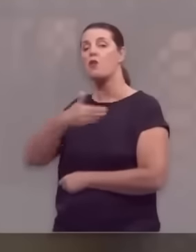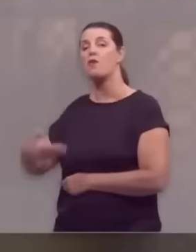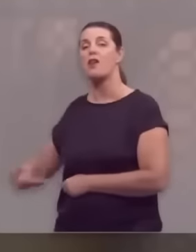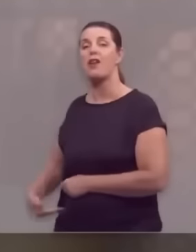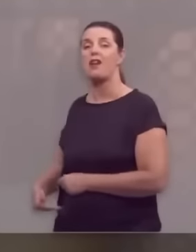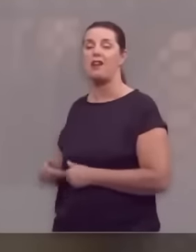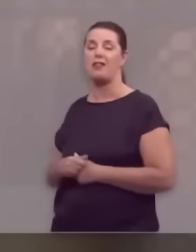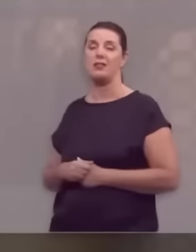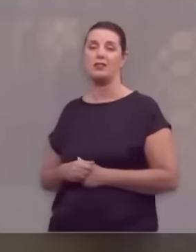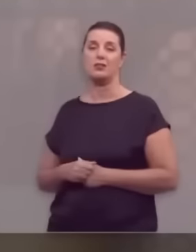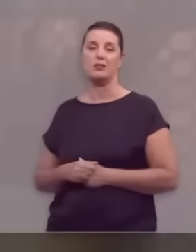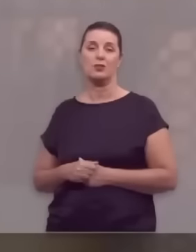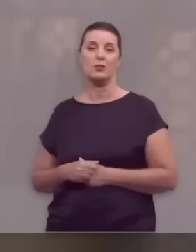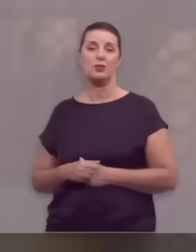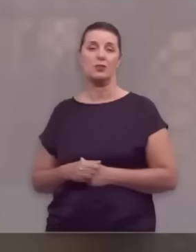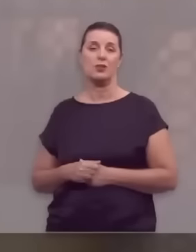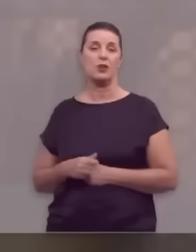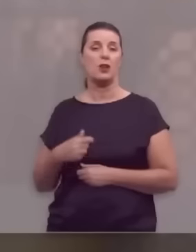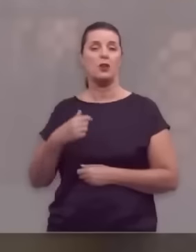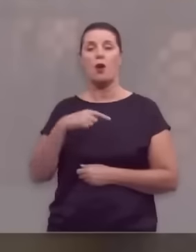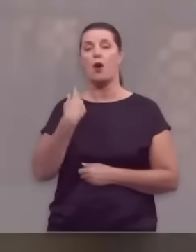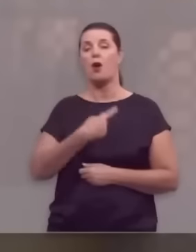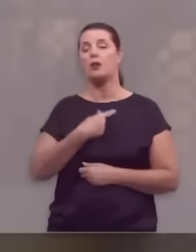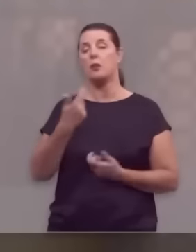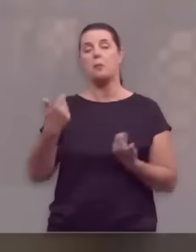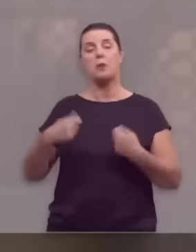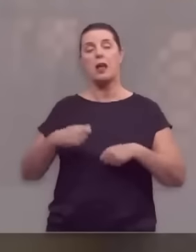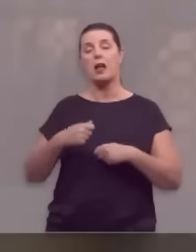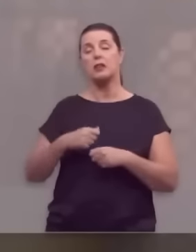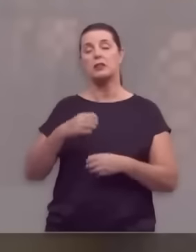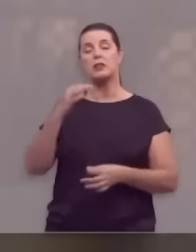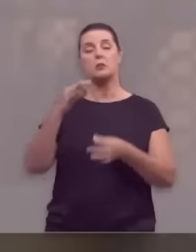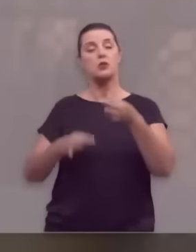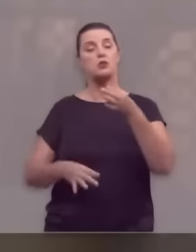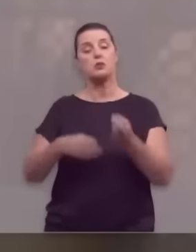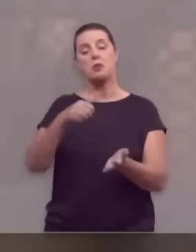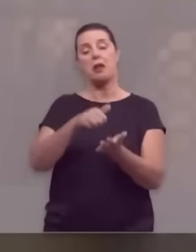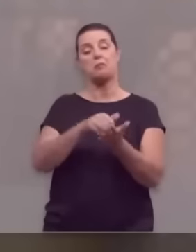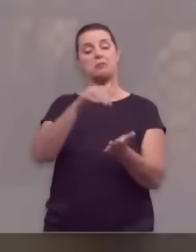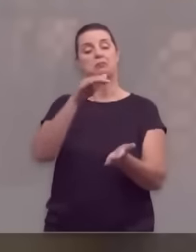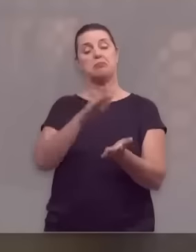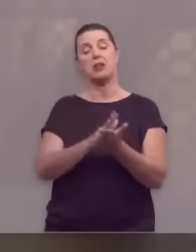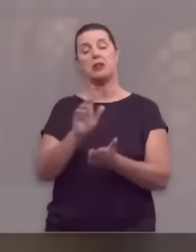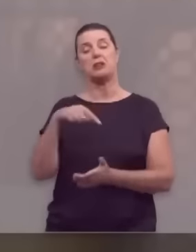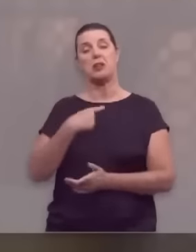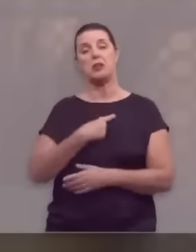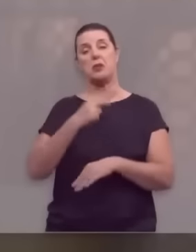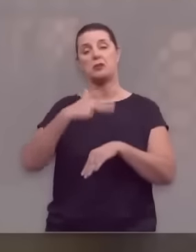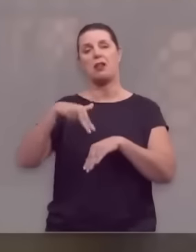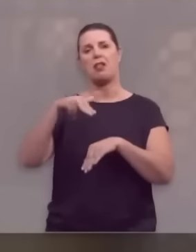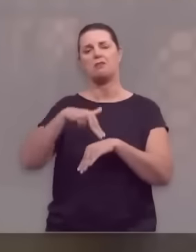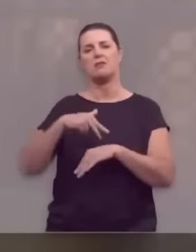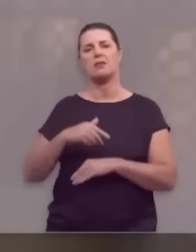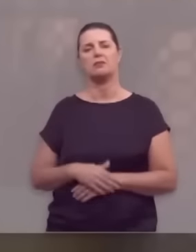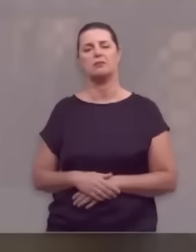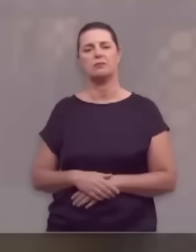dos legisladores, nem dos juízes das cortes, egrégias da nossa nação.